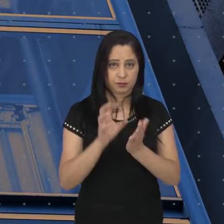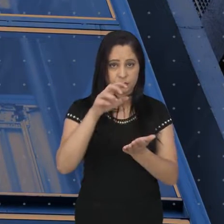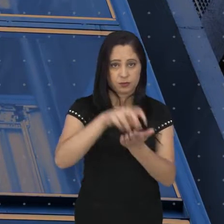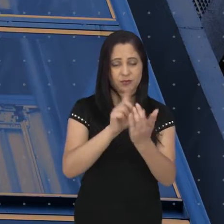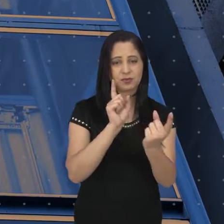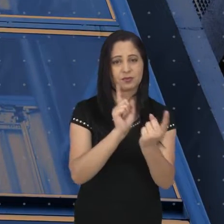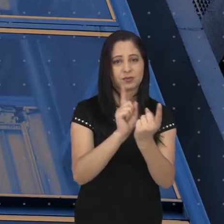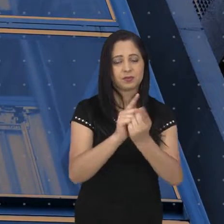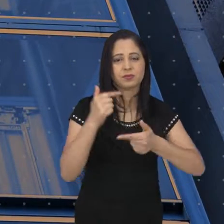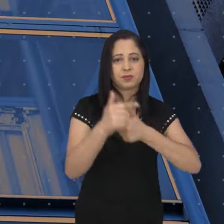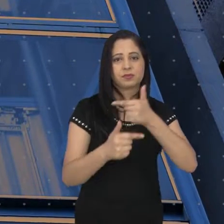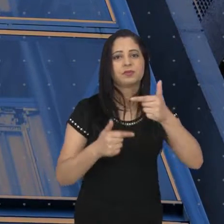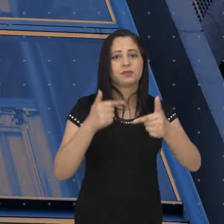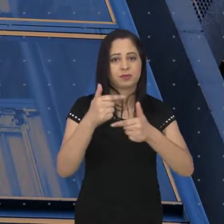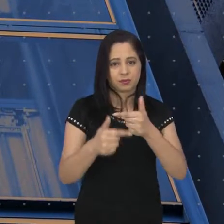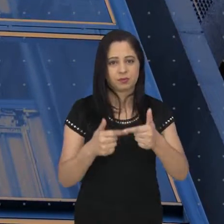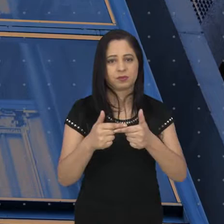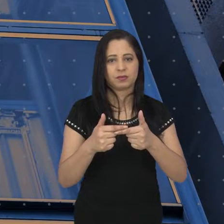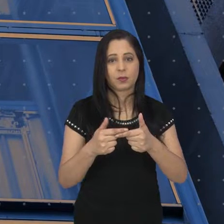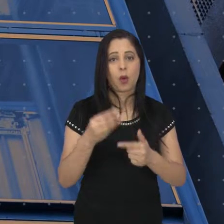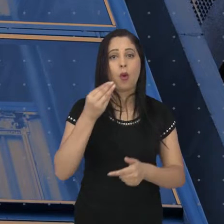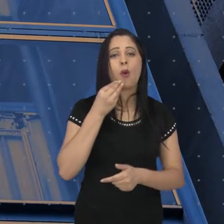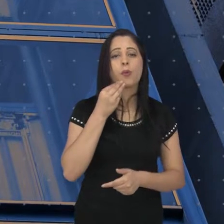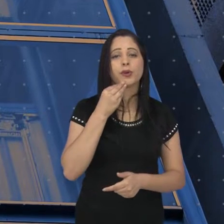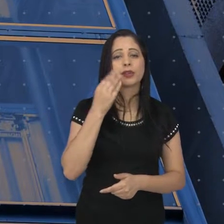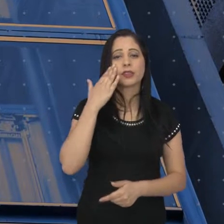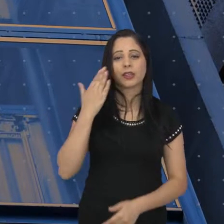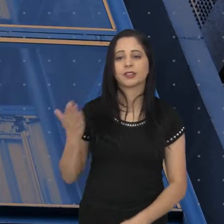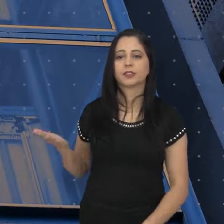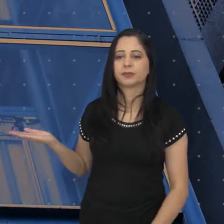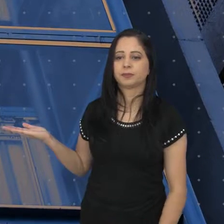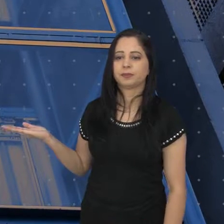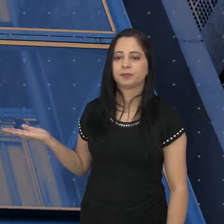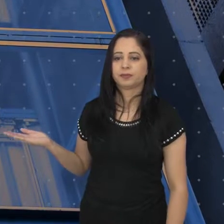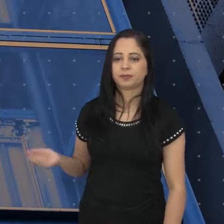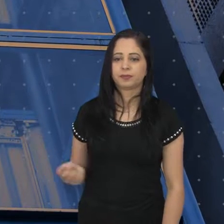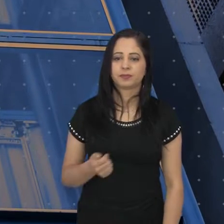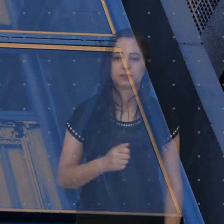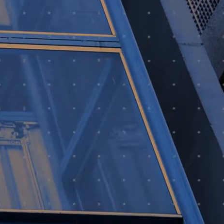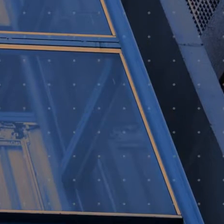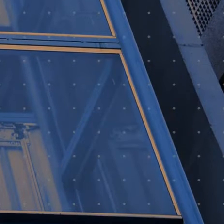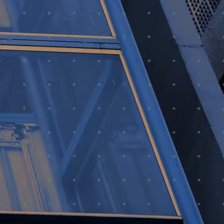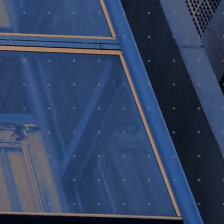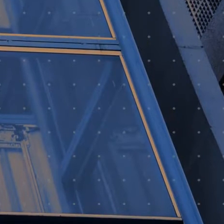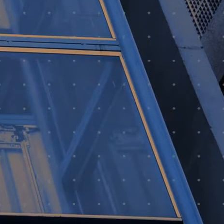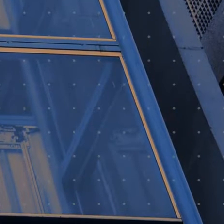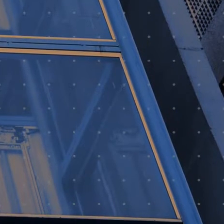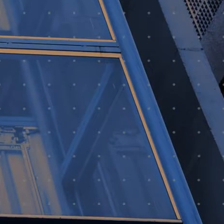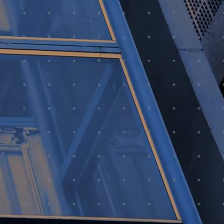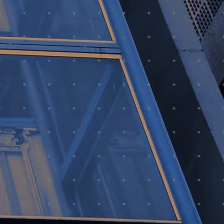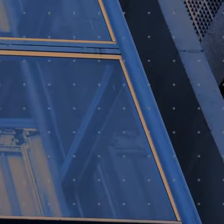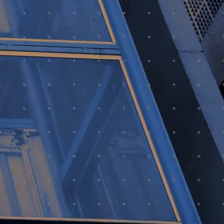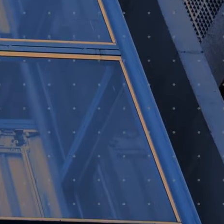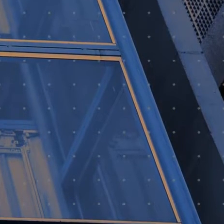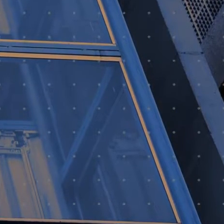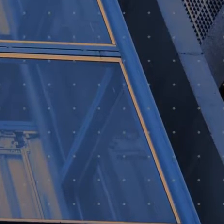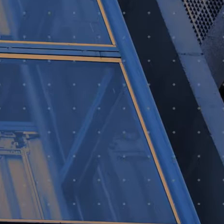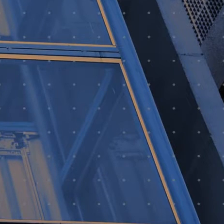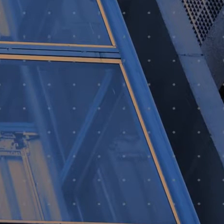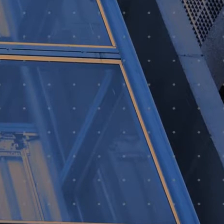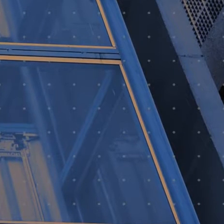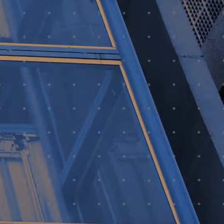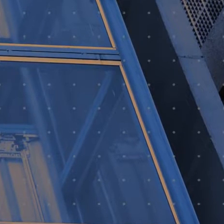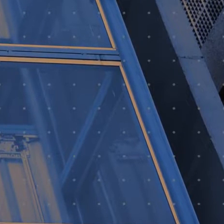O PAT, posto de atendimento ao trabalhador de São José dos Campos, tem oportunidades de emprego para Açougueiro,